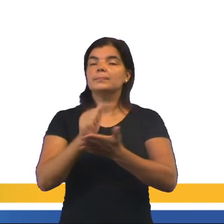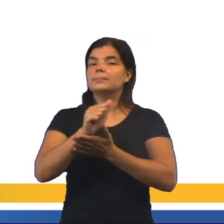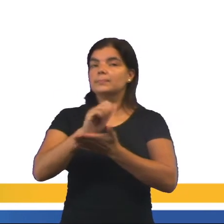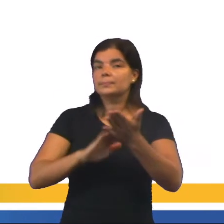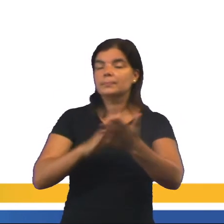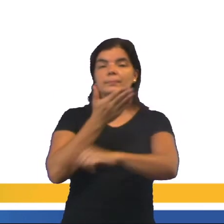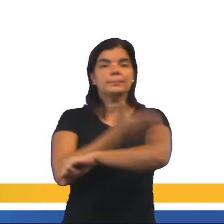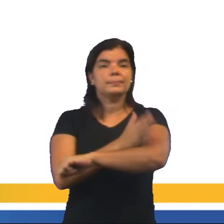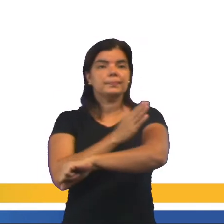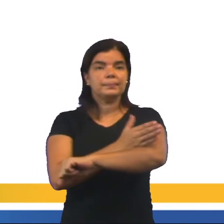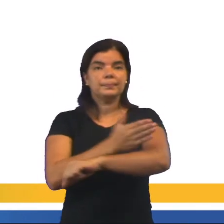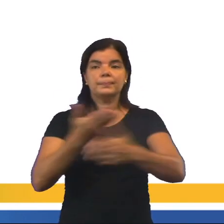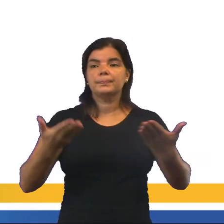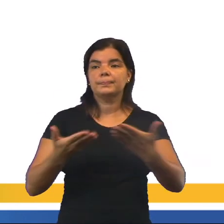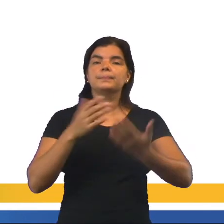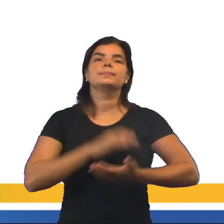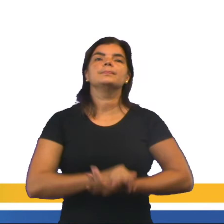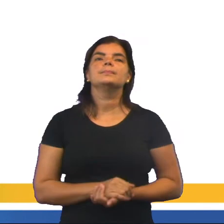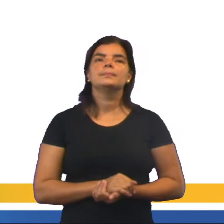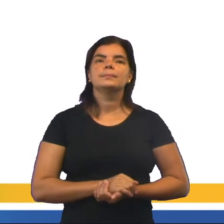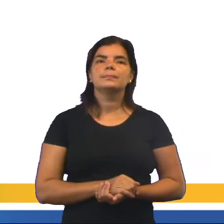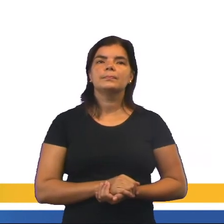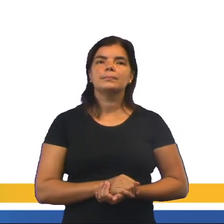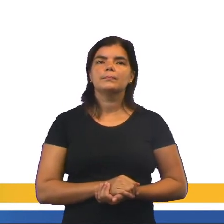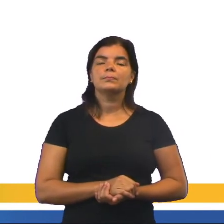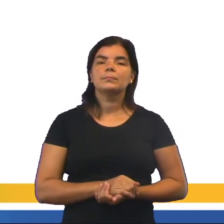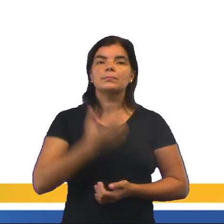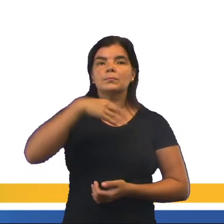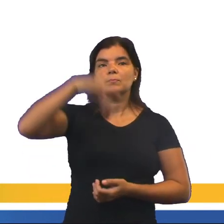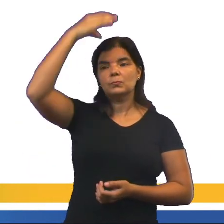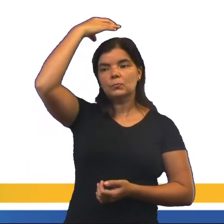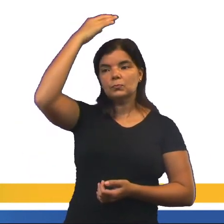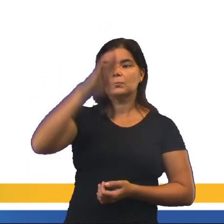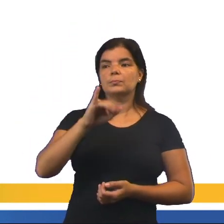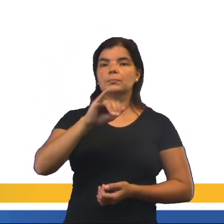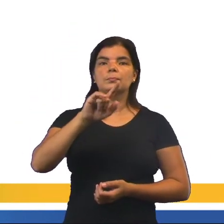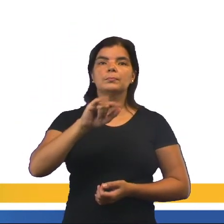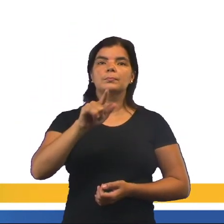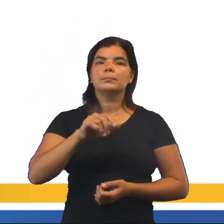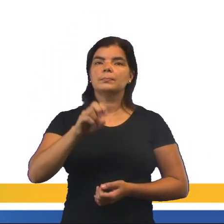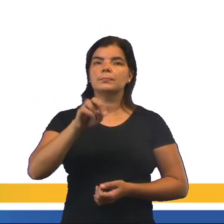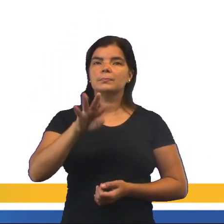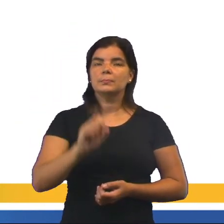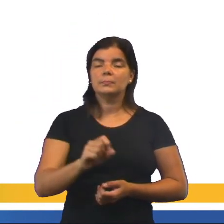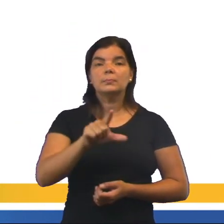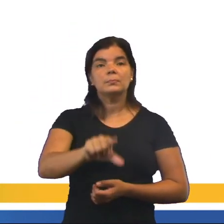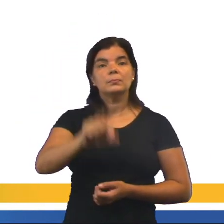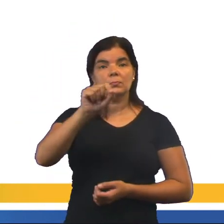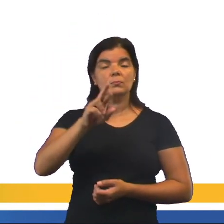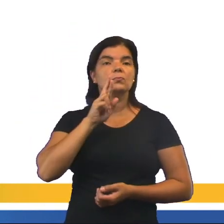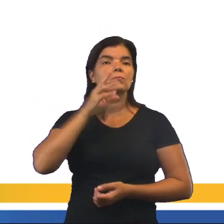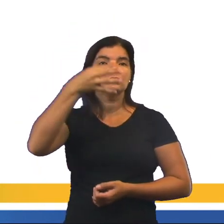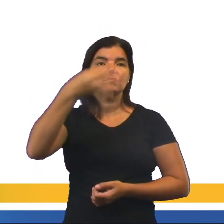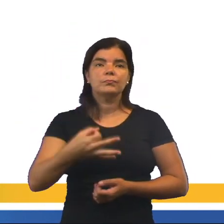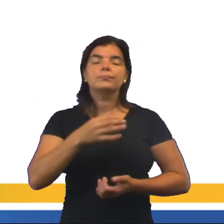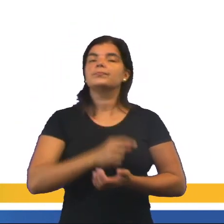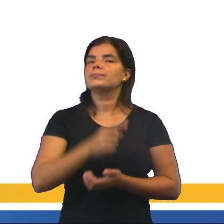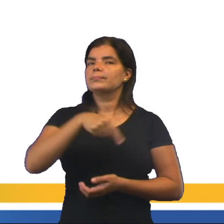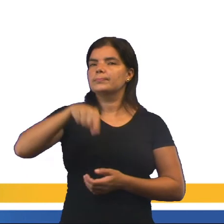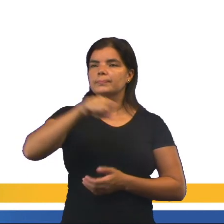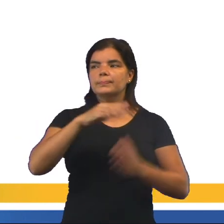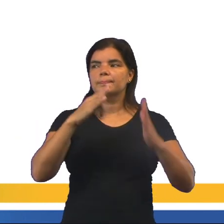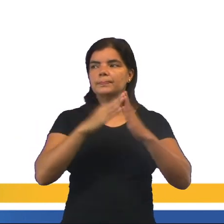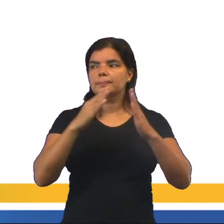exercitar o que aprendemos na aula de hoje. Sobre o Império Bizantino, marque a alternativa correta, vocês aí de casa,